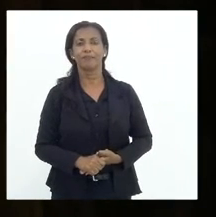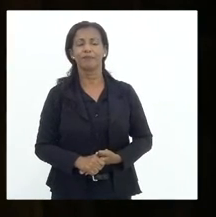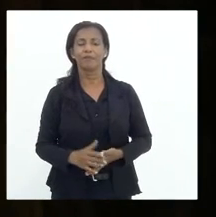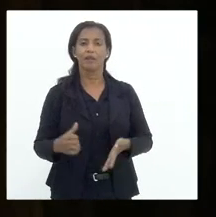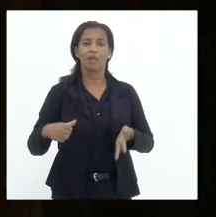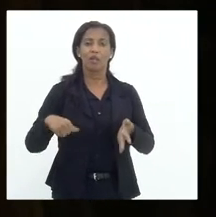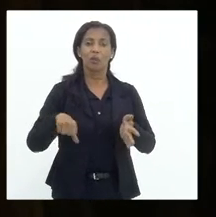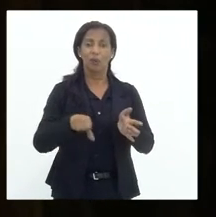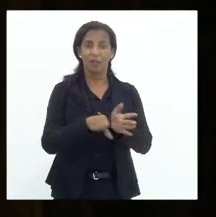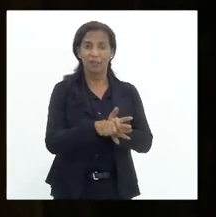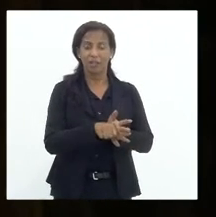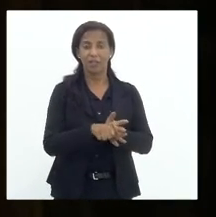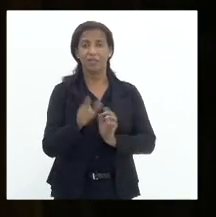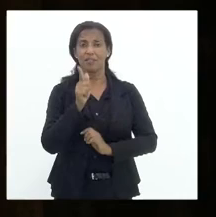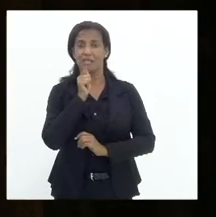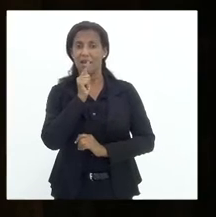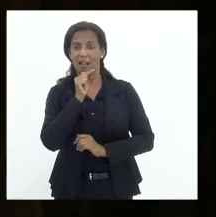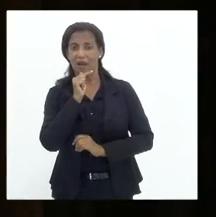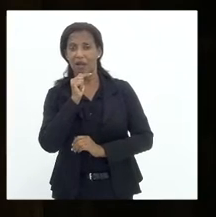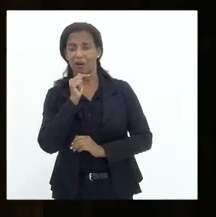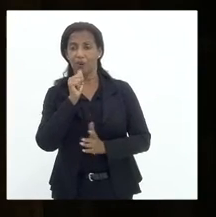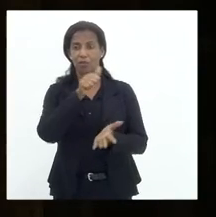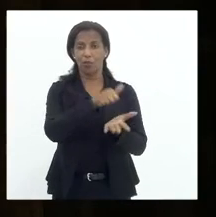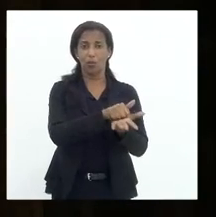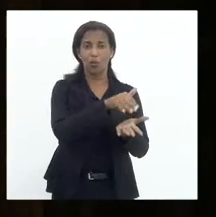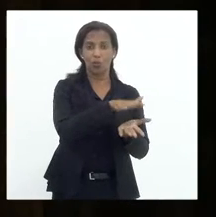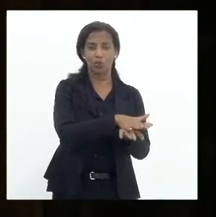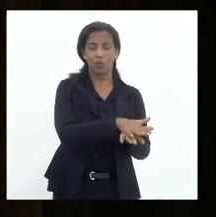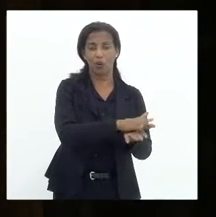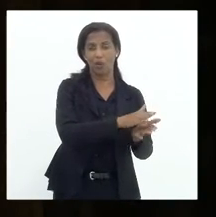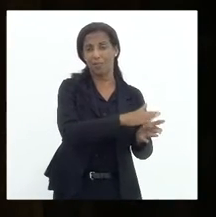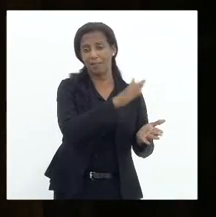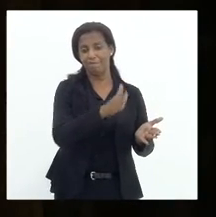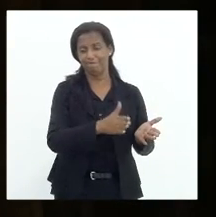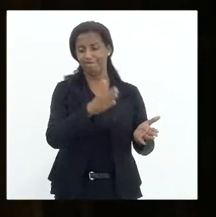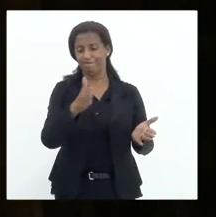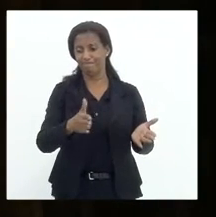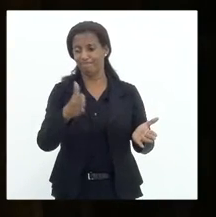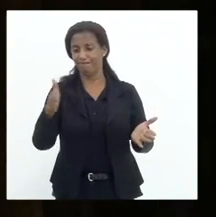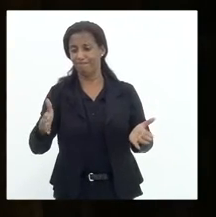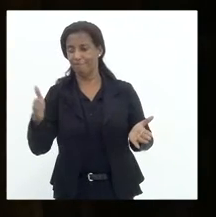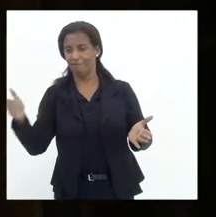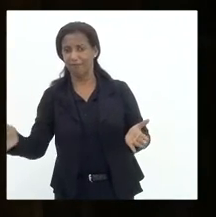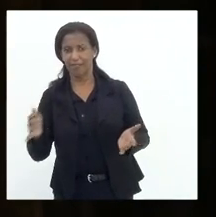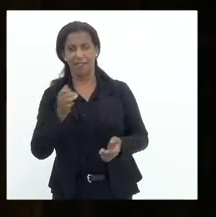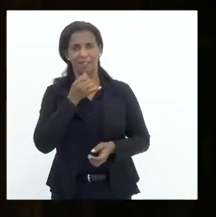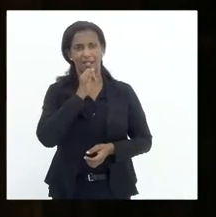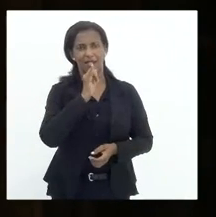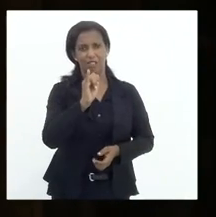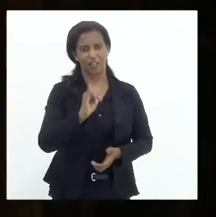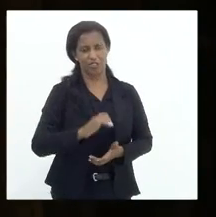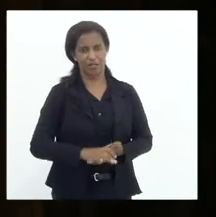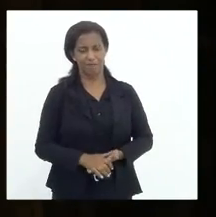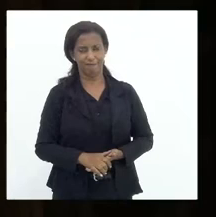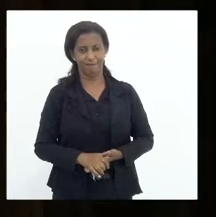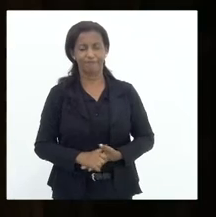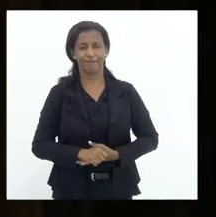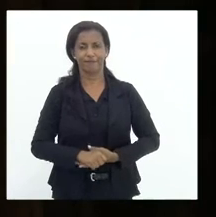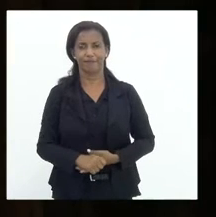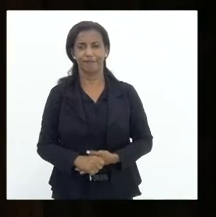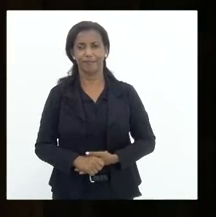crise hídrica, deriva uma grande crise energética, uma grande crise